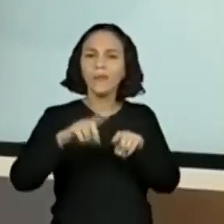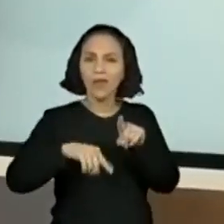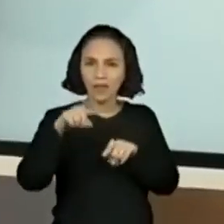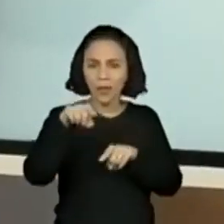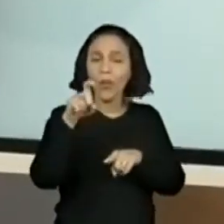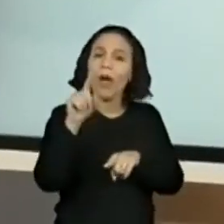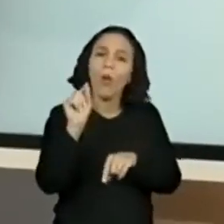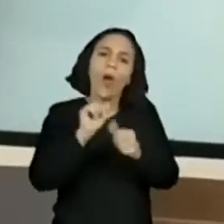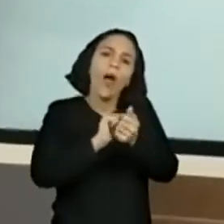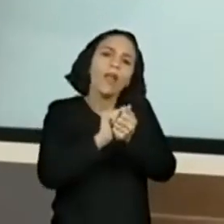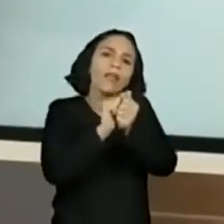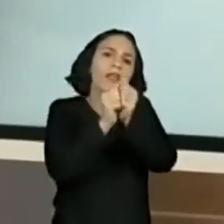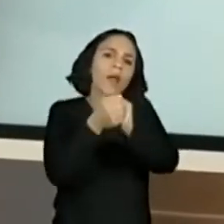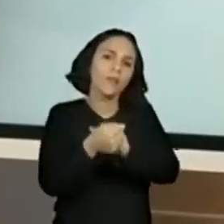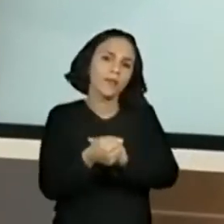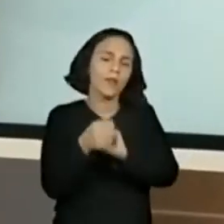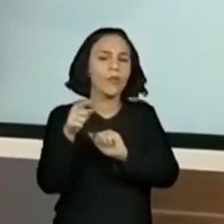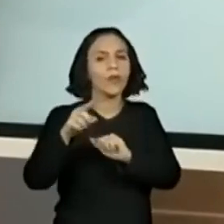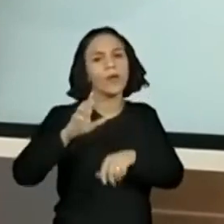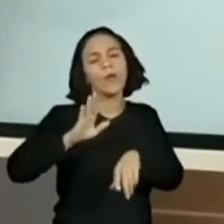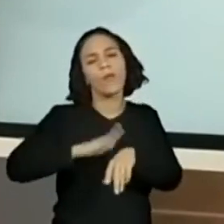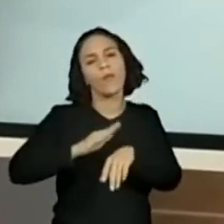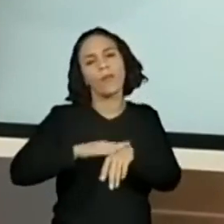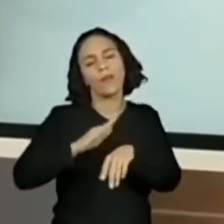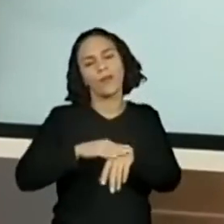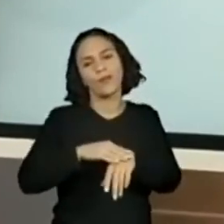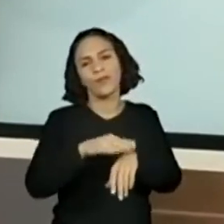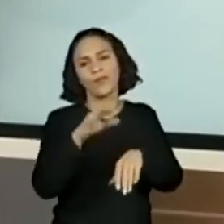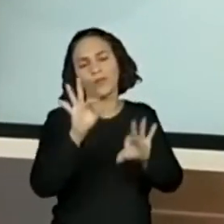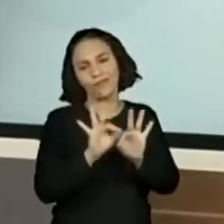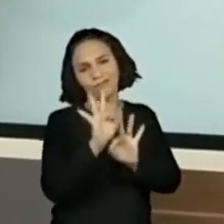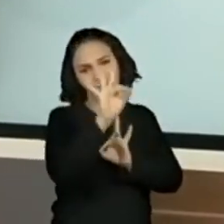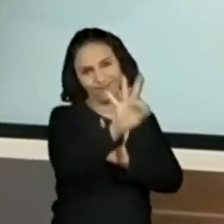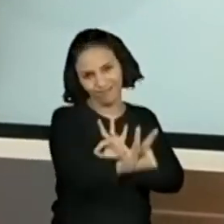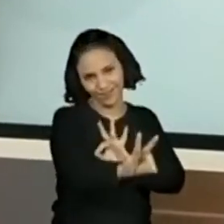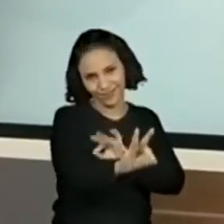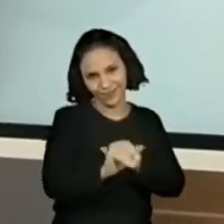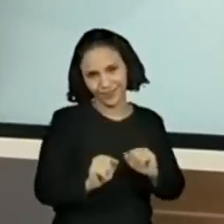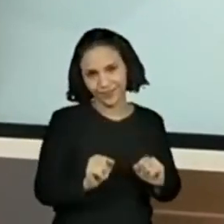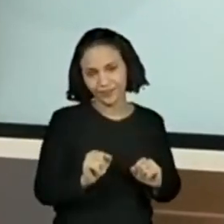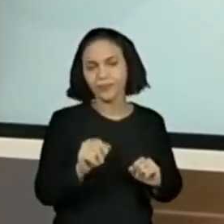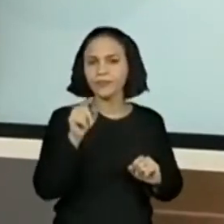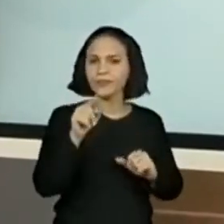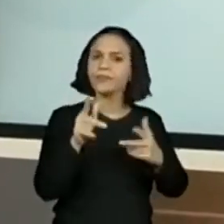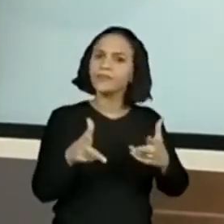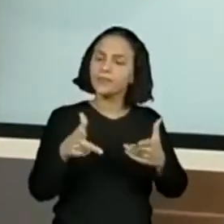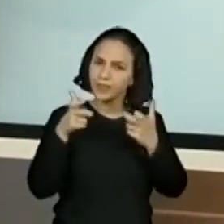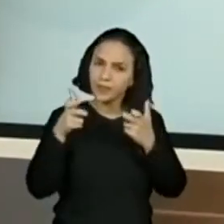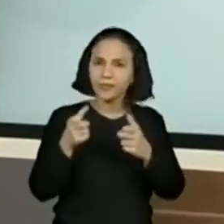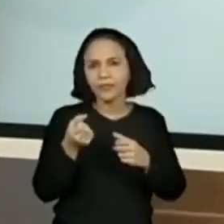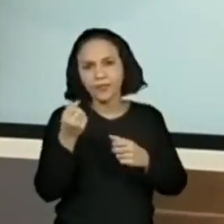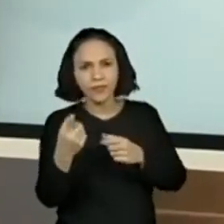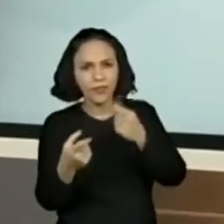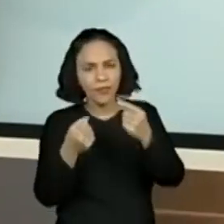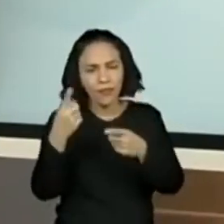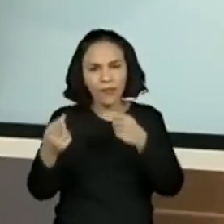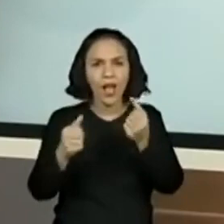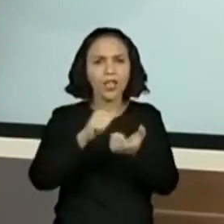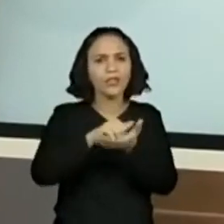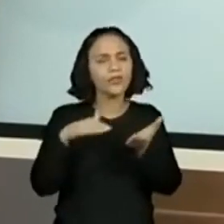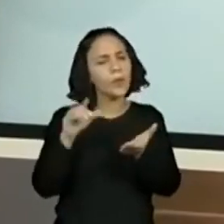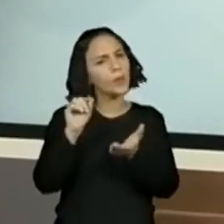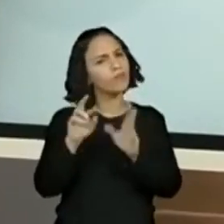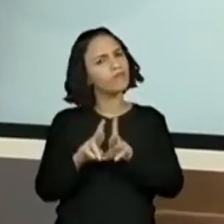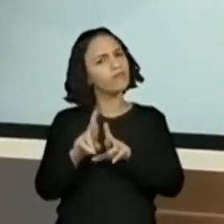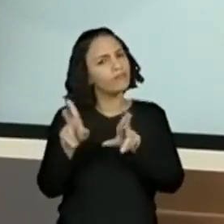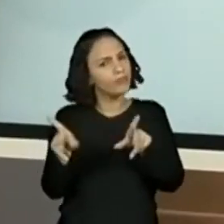foi adaptado para esse momento de distanciamento. Vocês vão perceber que muitas atividades estão ou um